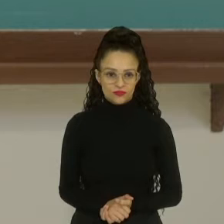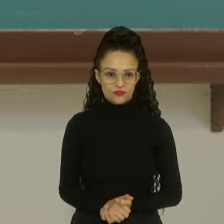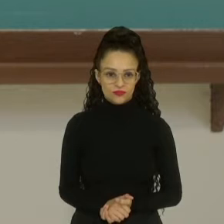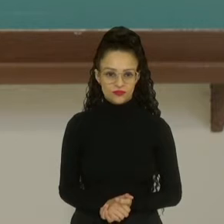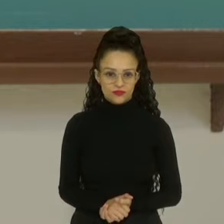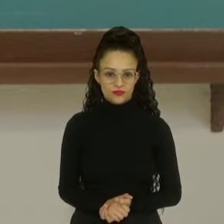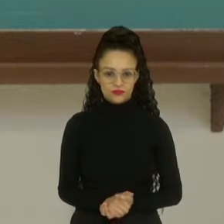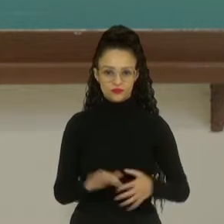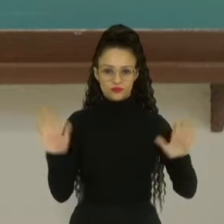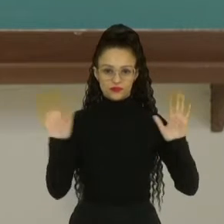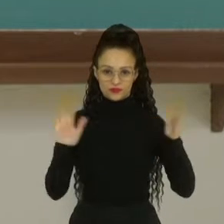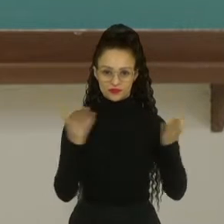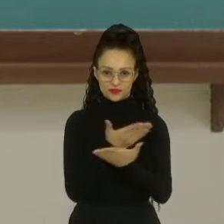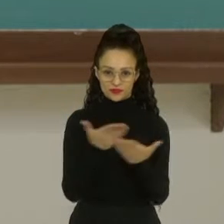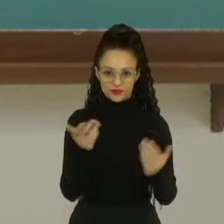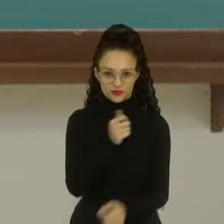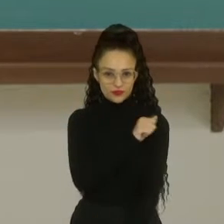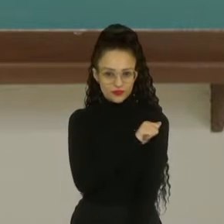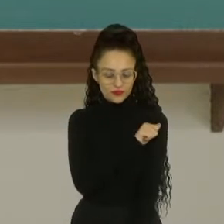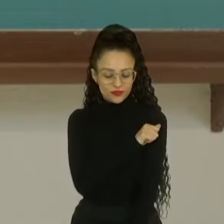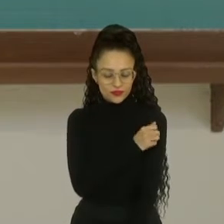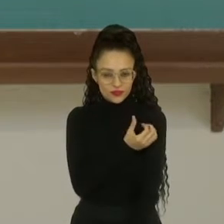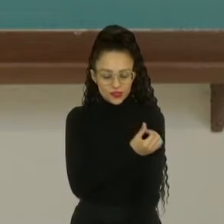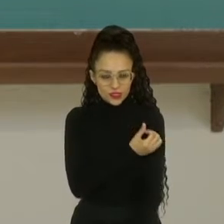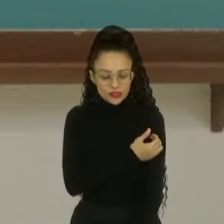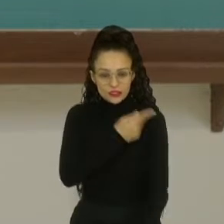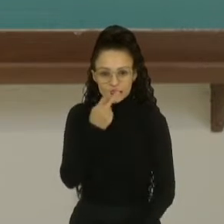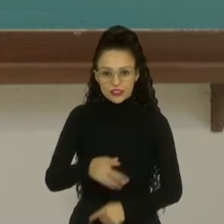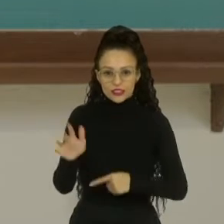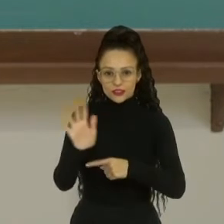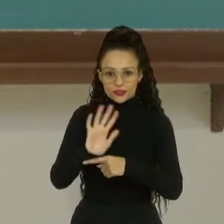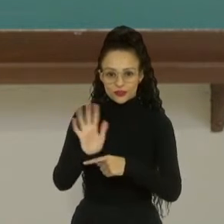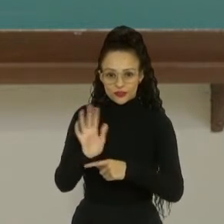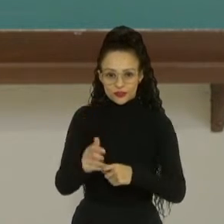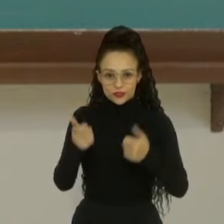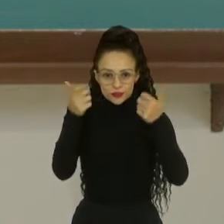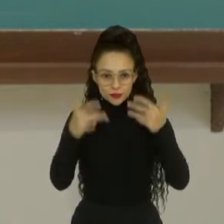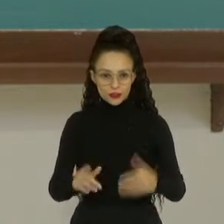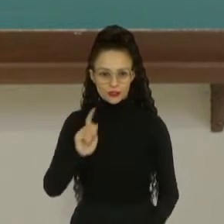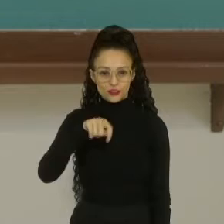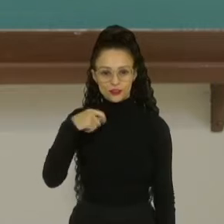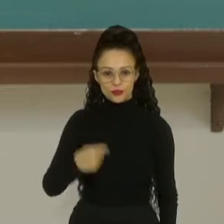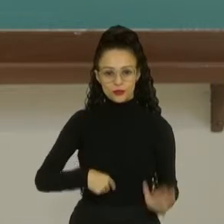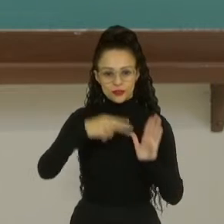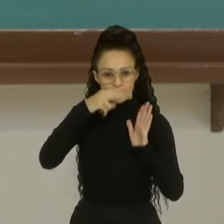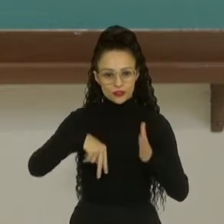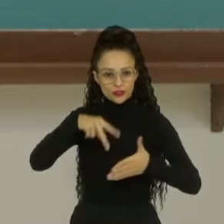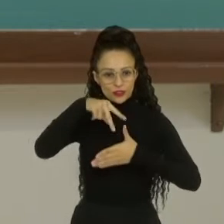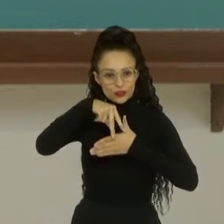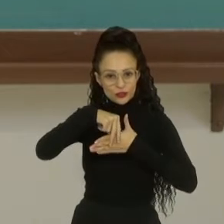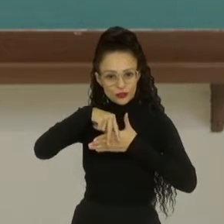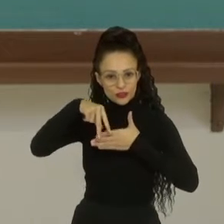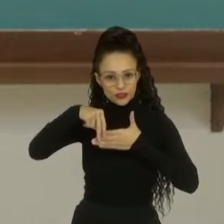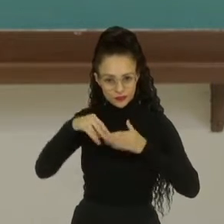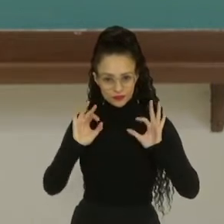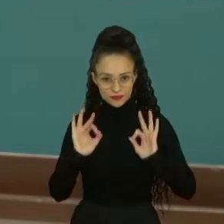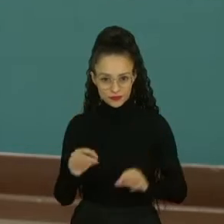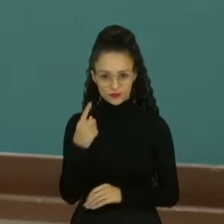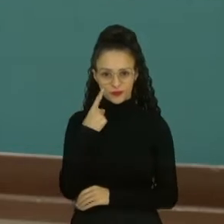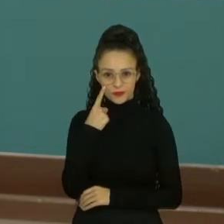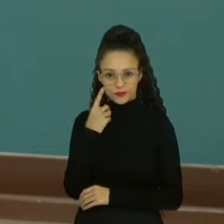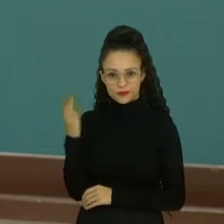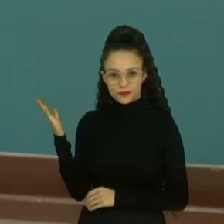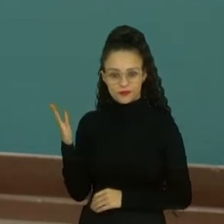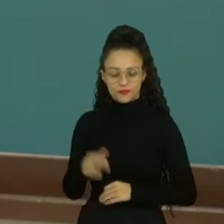Olá, estudantes do sexto ano! Neste vídeo vamos falar sobre leitura de cordel, certo? Acompanhem comigo.